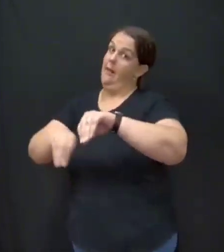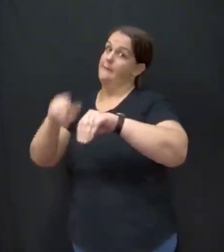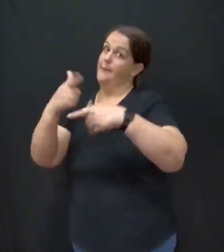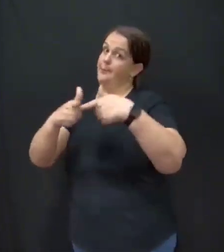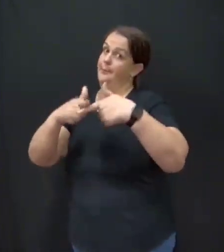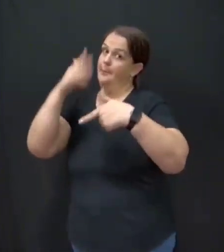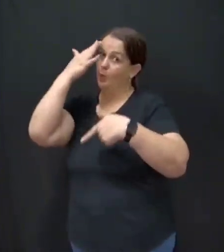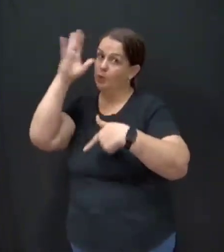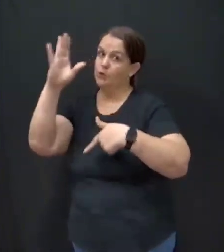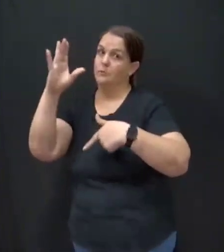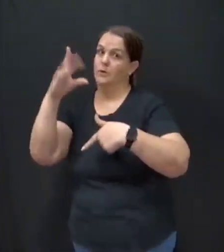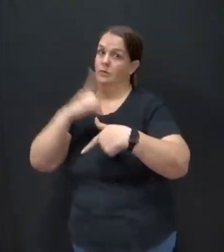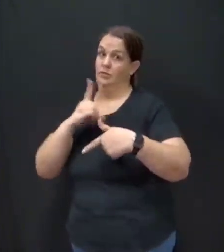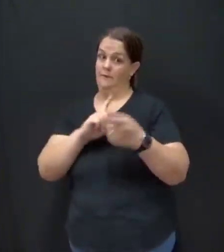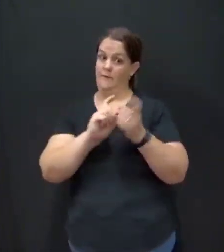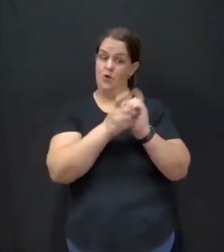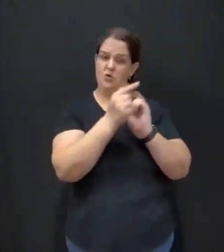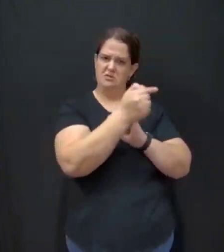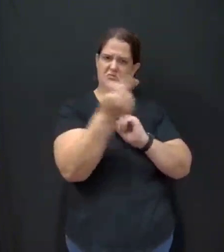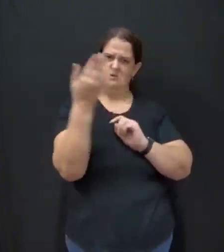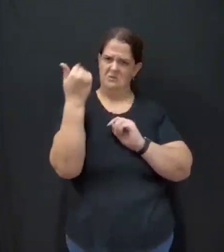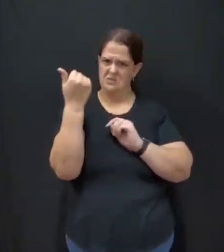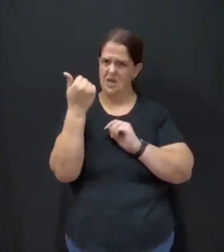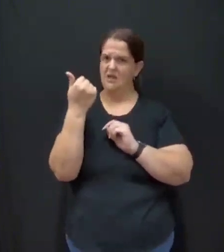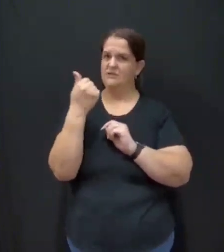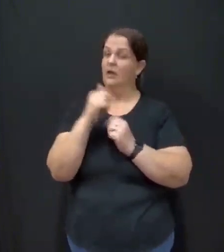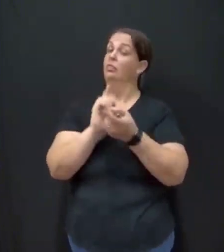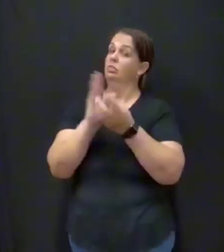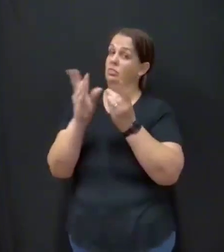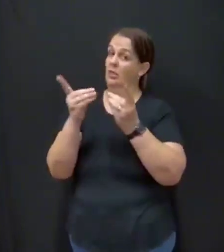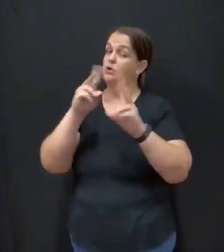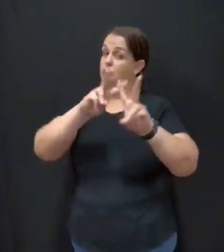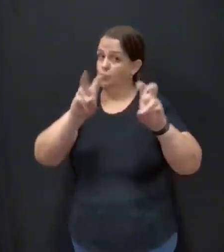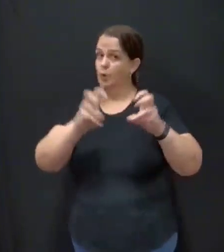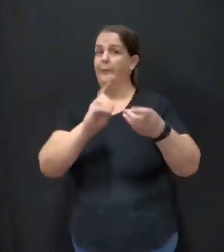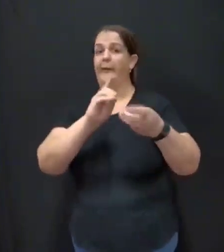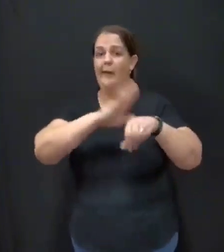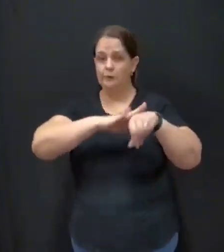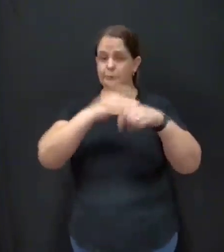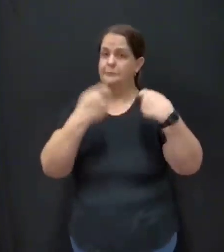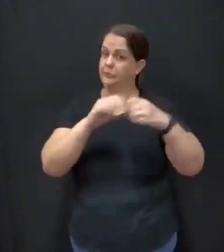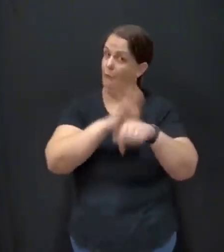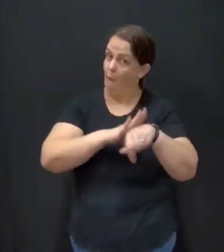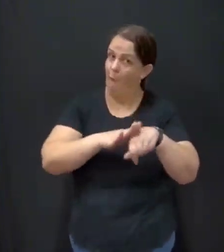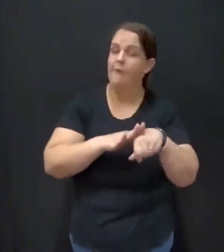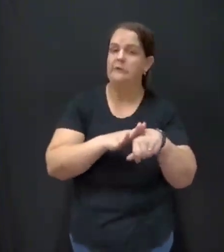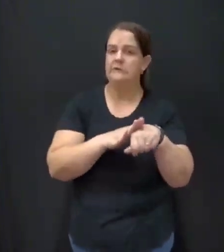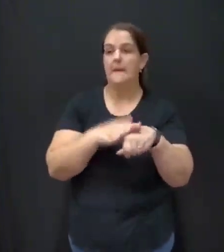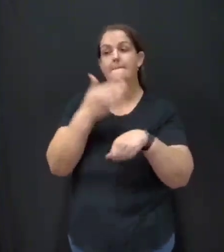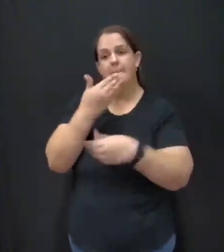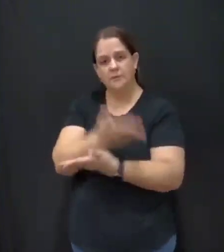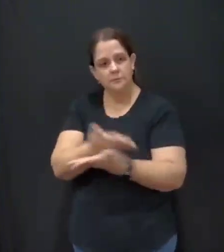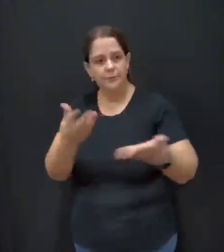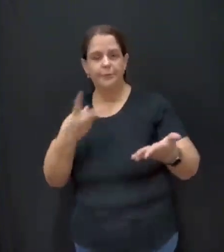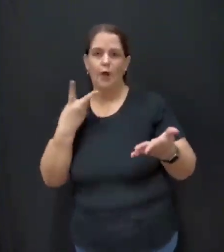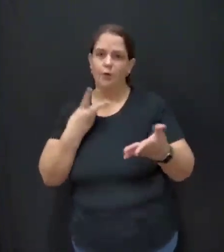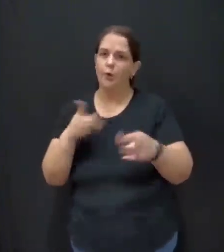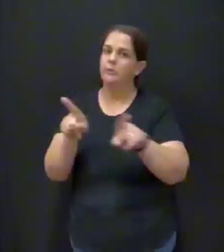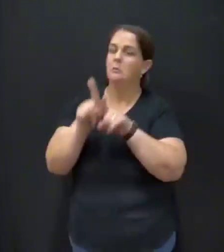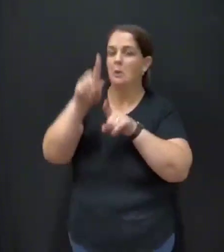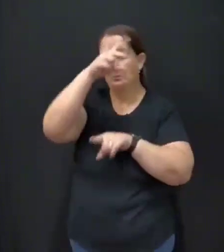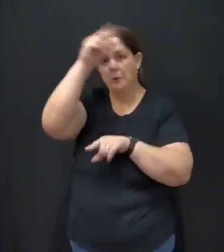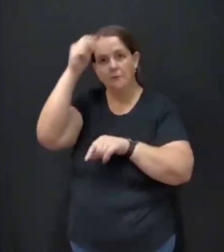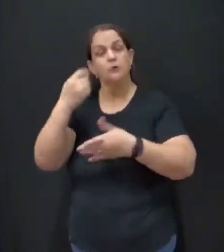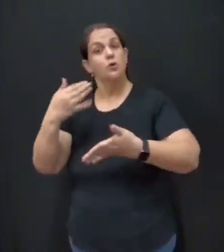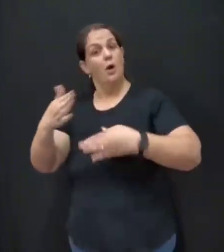Você teve uma reunião na semana passada, semana retrasada com o prefeito, um tratar desses assuntos. E aqui eu também peço ao prefeito e aos senhores vereadores, me ajudem nessa